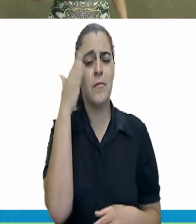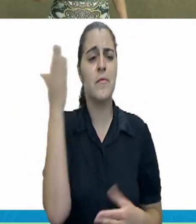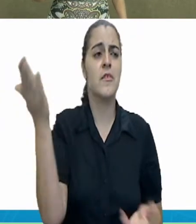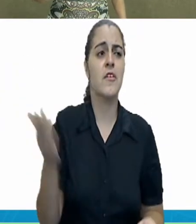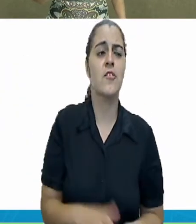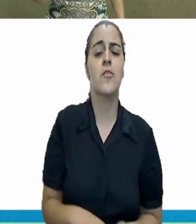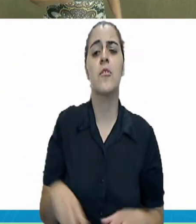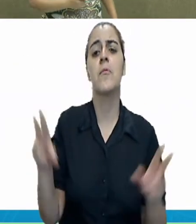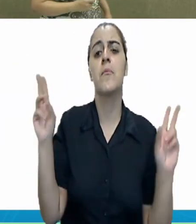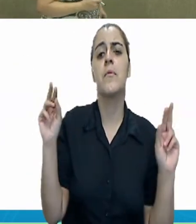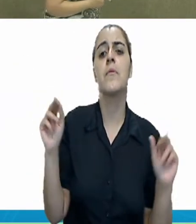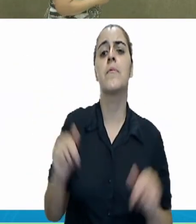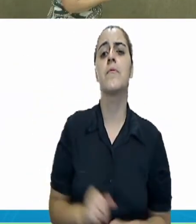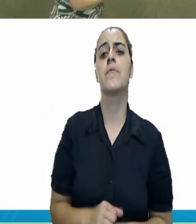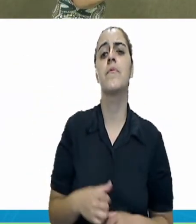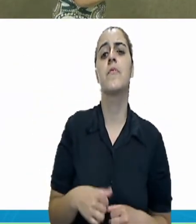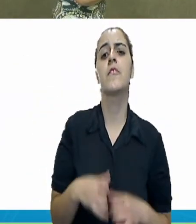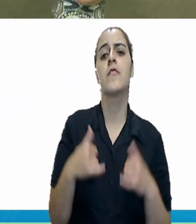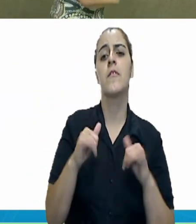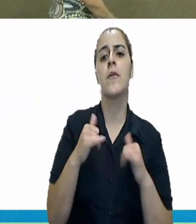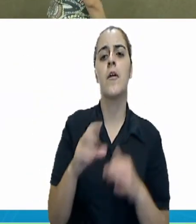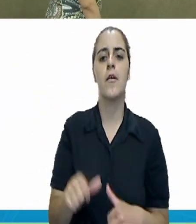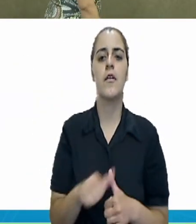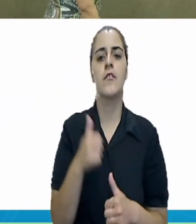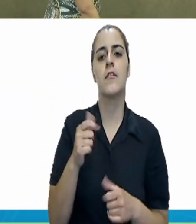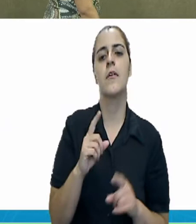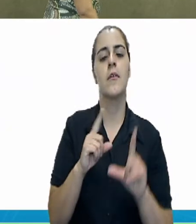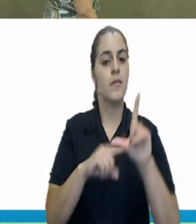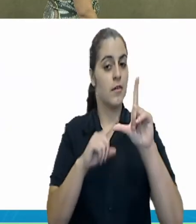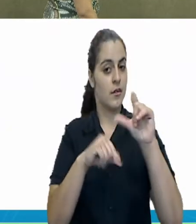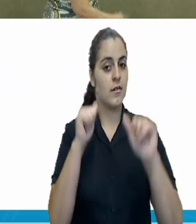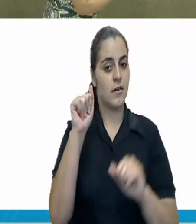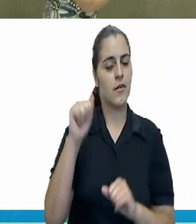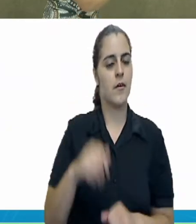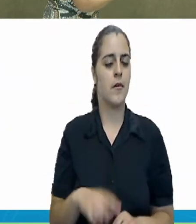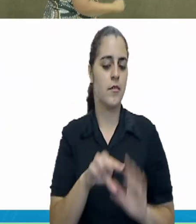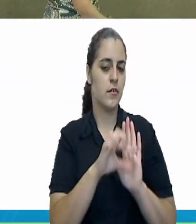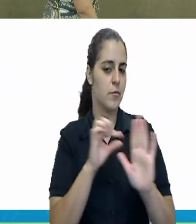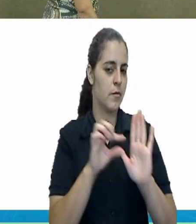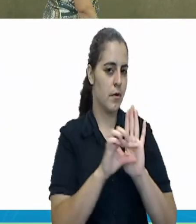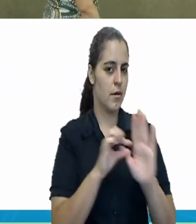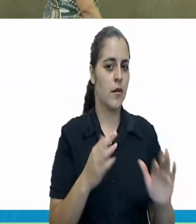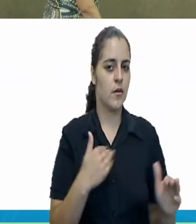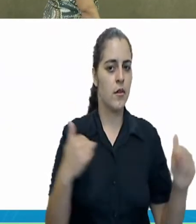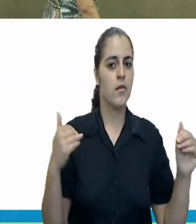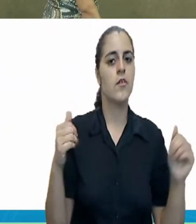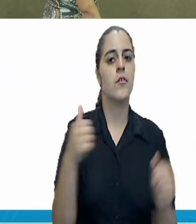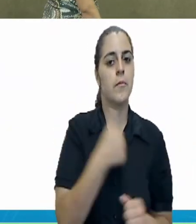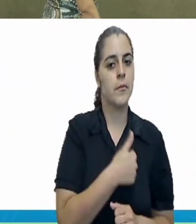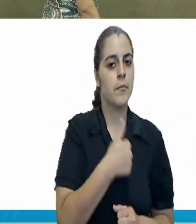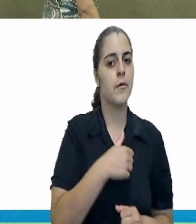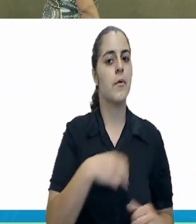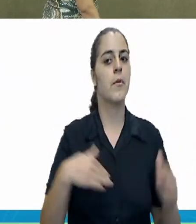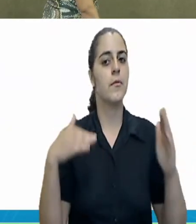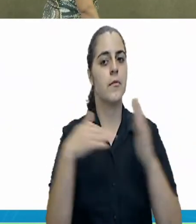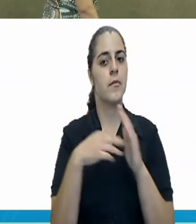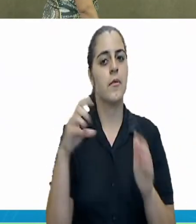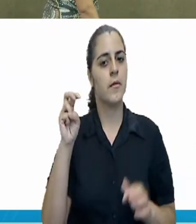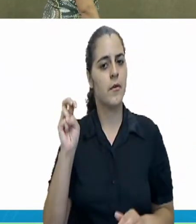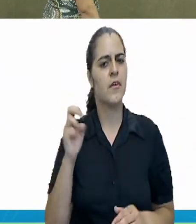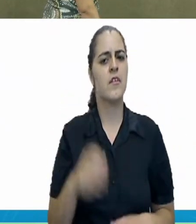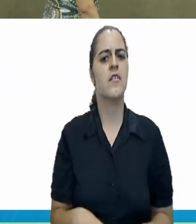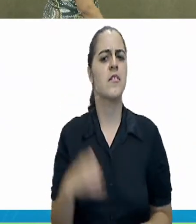sobre isso? Ah, nesses parágrafos, que é do primeiro ao quinto, estão as partes